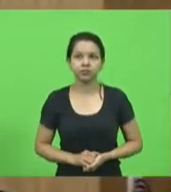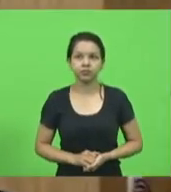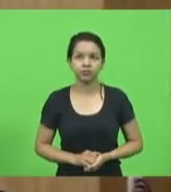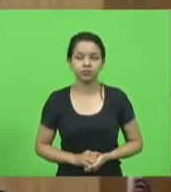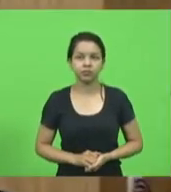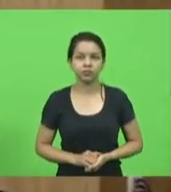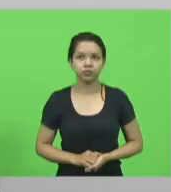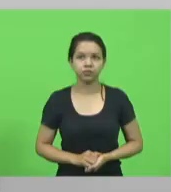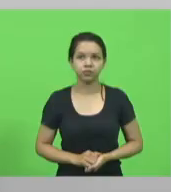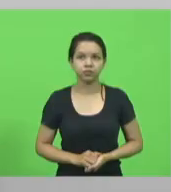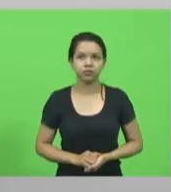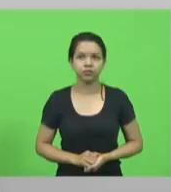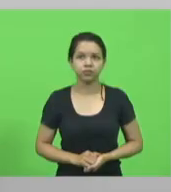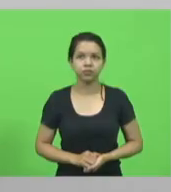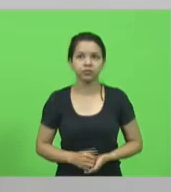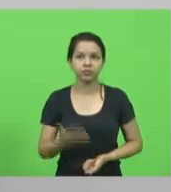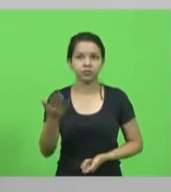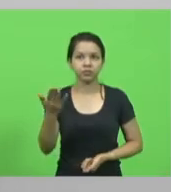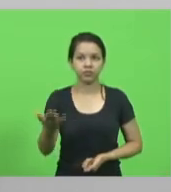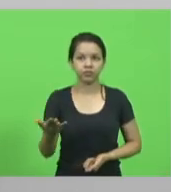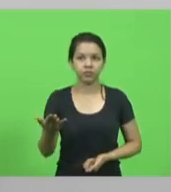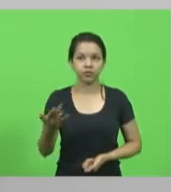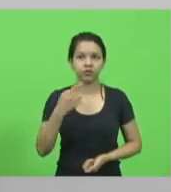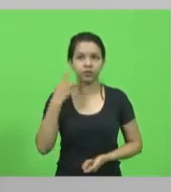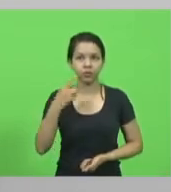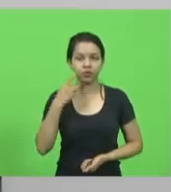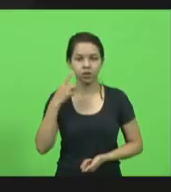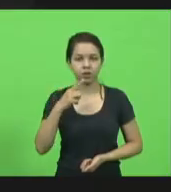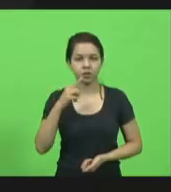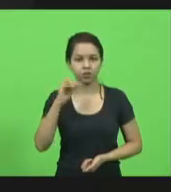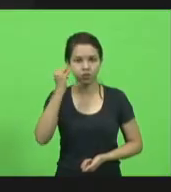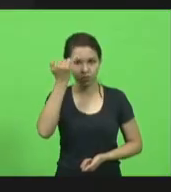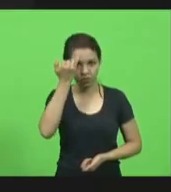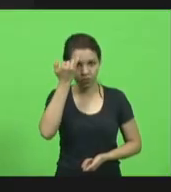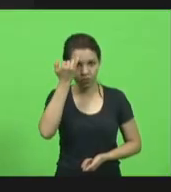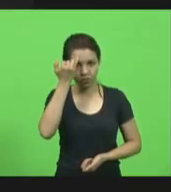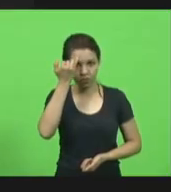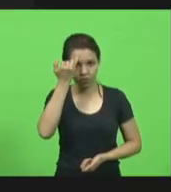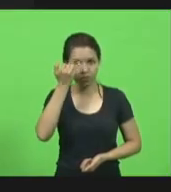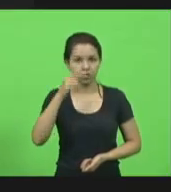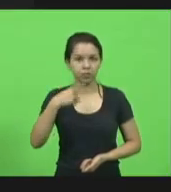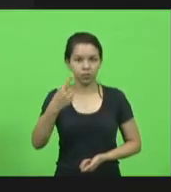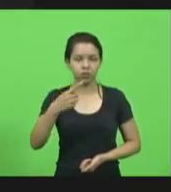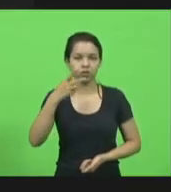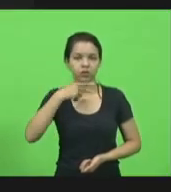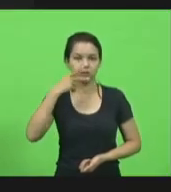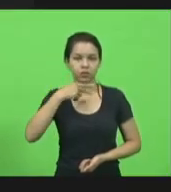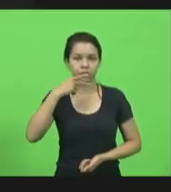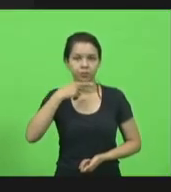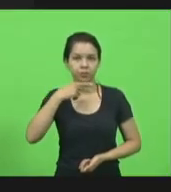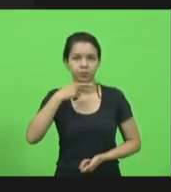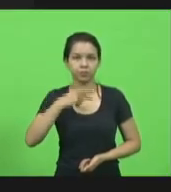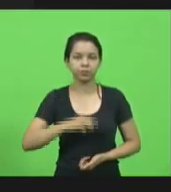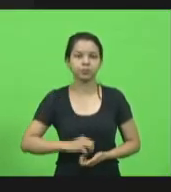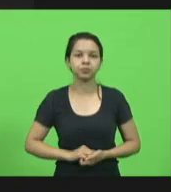Deputado Jair, me Pois não, deputado Jair. Depois do deputado Kennedy. Deputado Sareta,